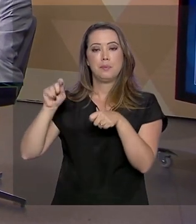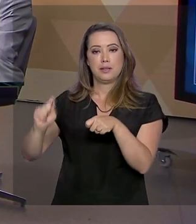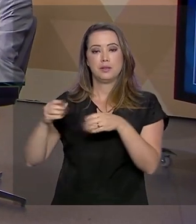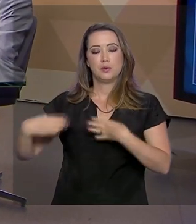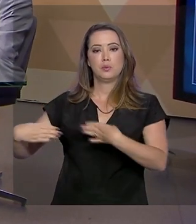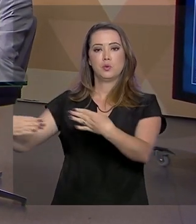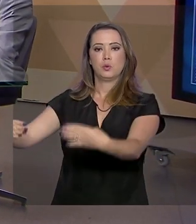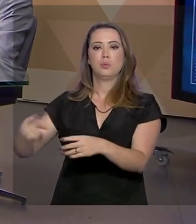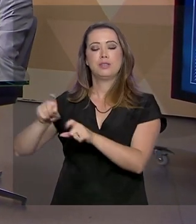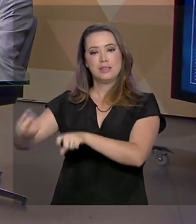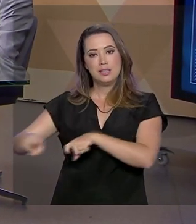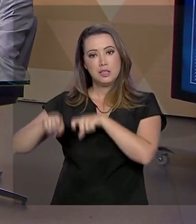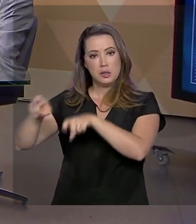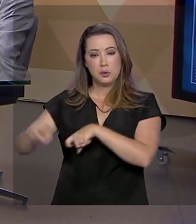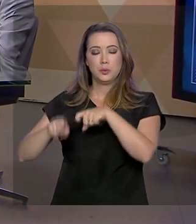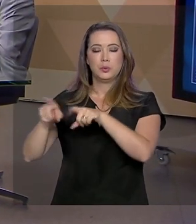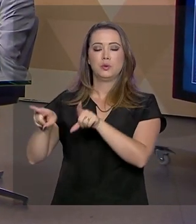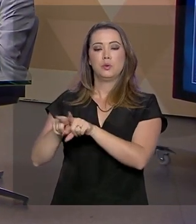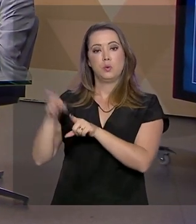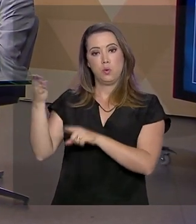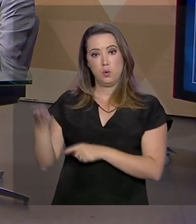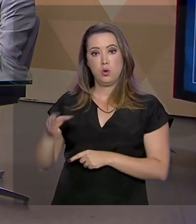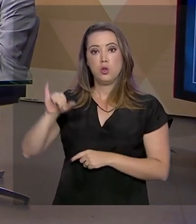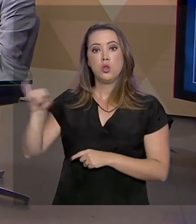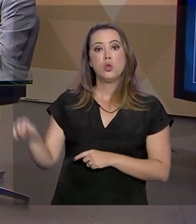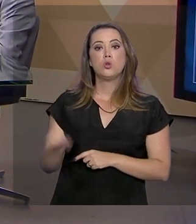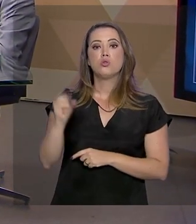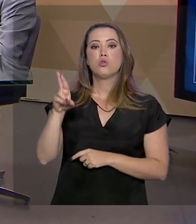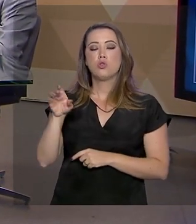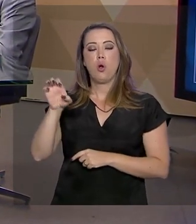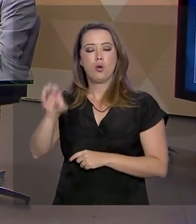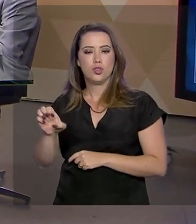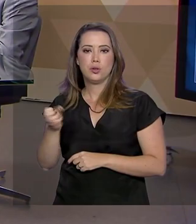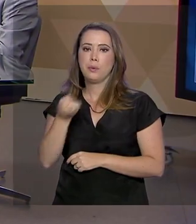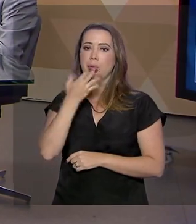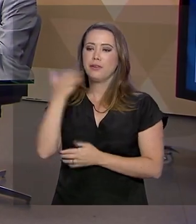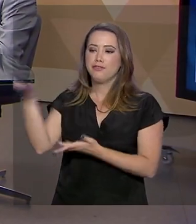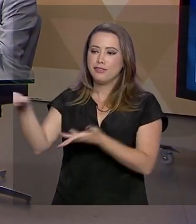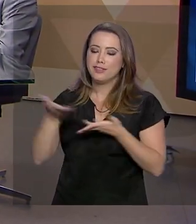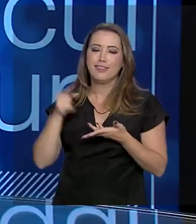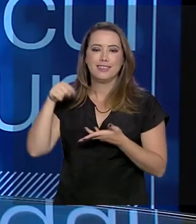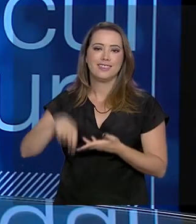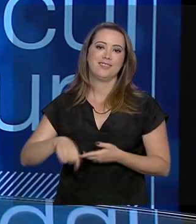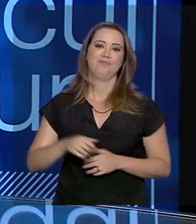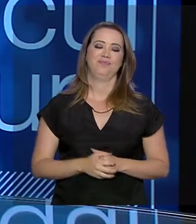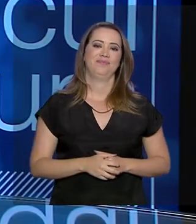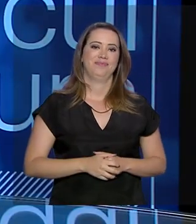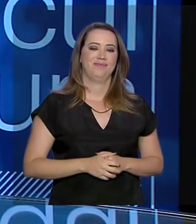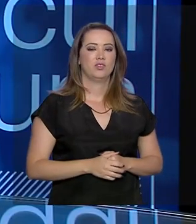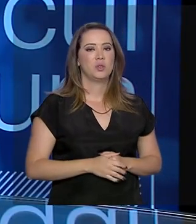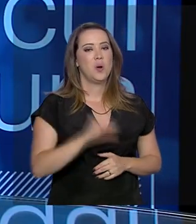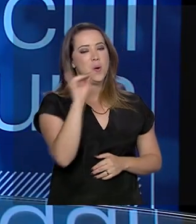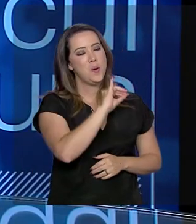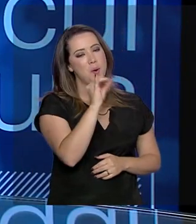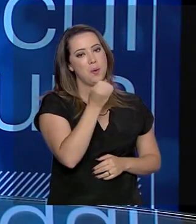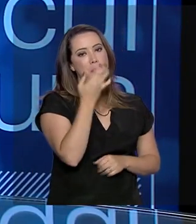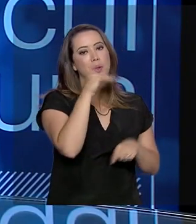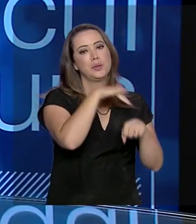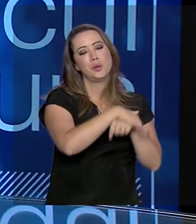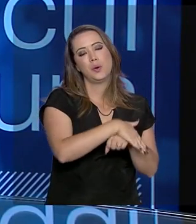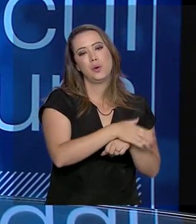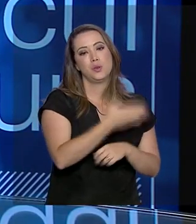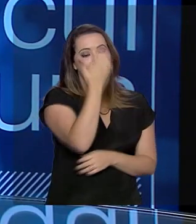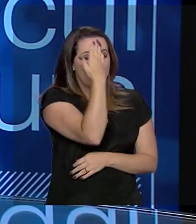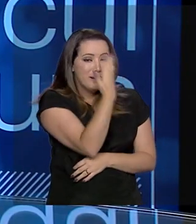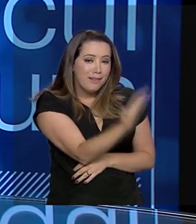do Ministério da Agricultura, Pecuária e Abastecimento, Jorge Seyfe Jr. Bem-vindo ao Brasil em Pauta. Olá, Gabriela. Boa noite. Obrigado